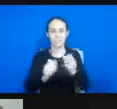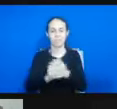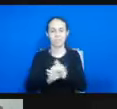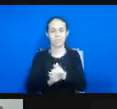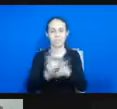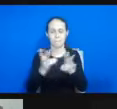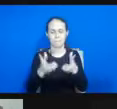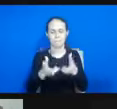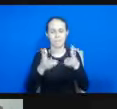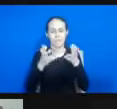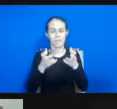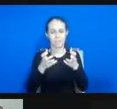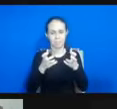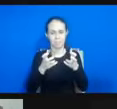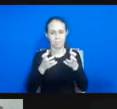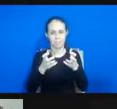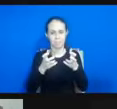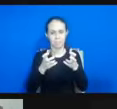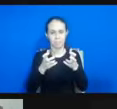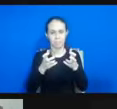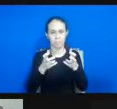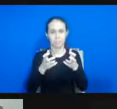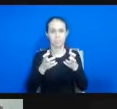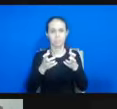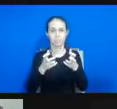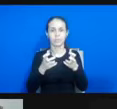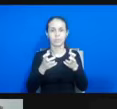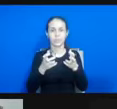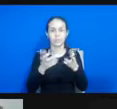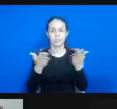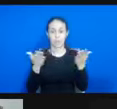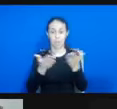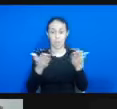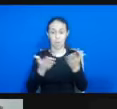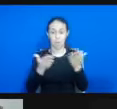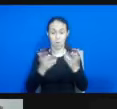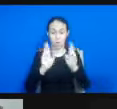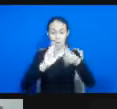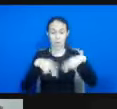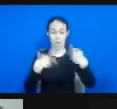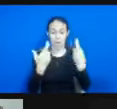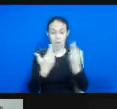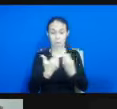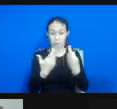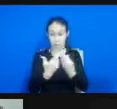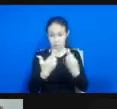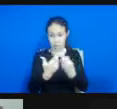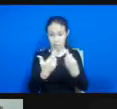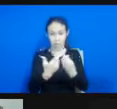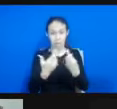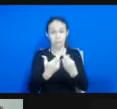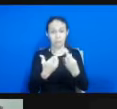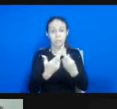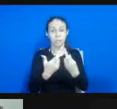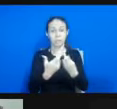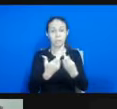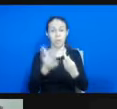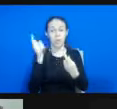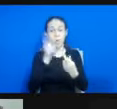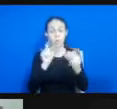potência de dessa reunião dessa síntese porque efetivamente além de